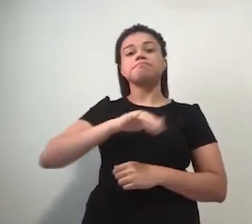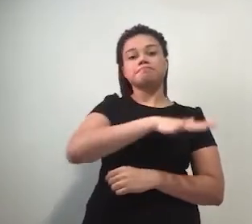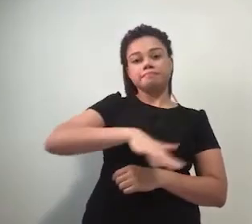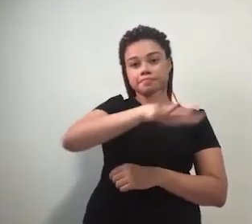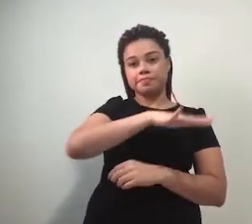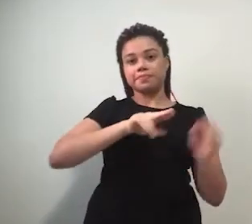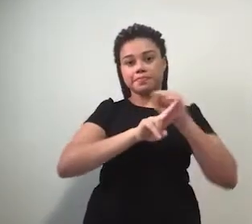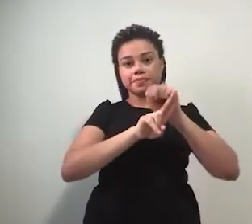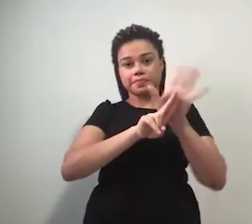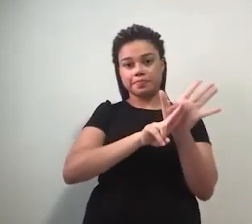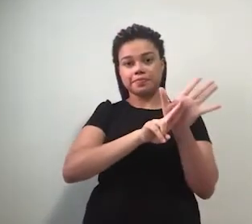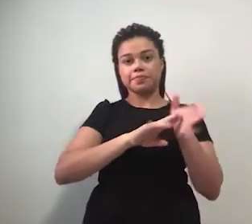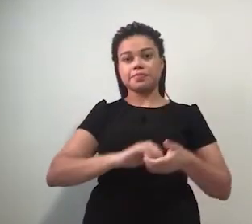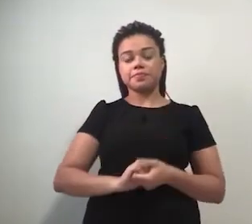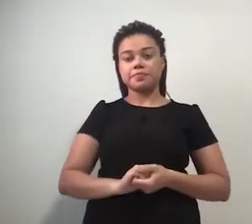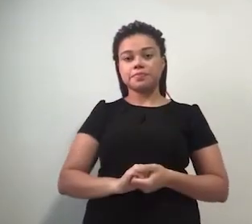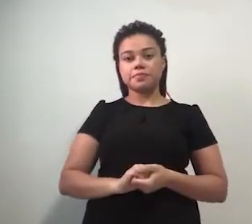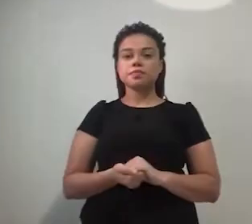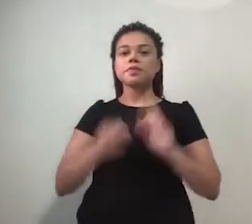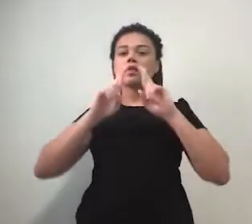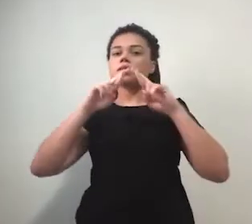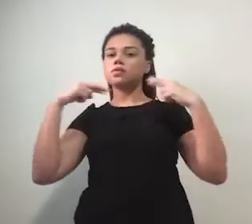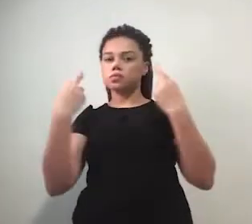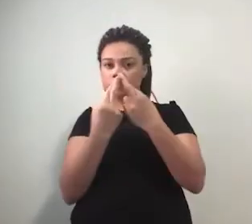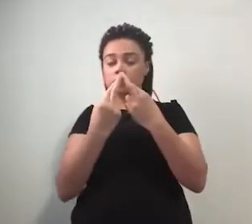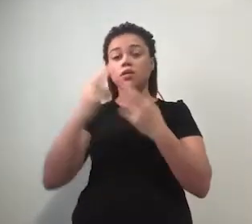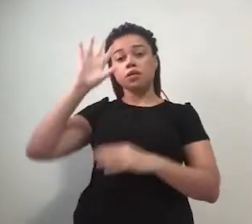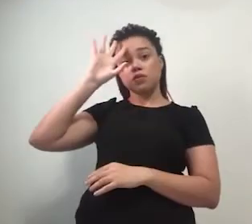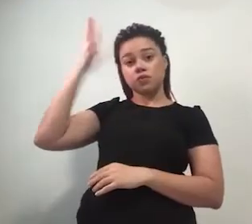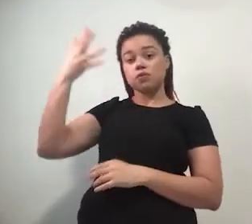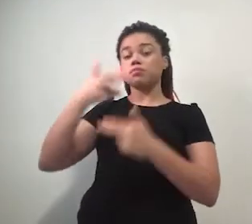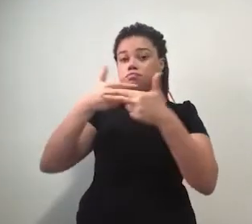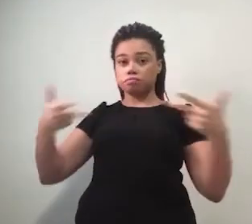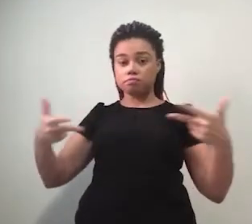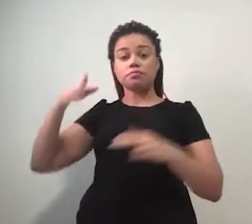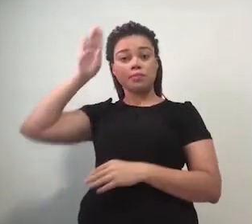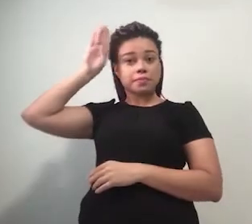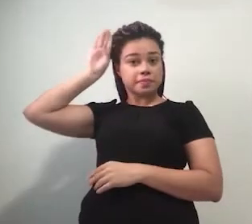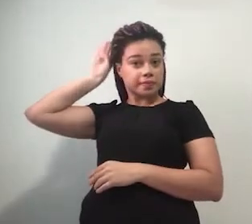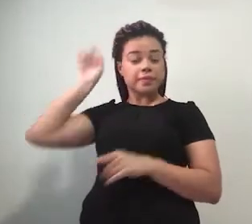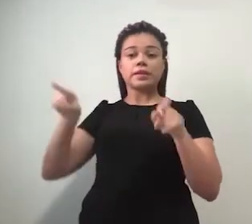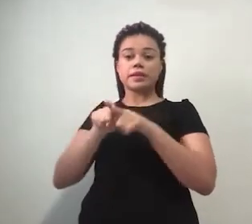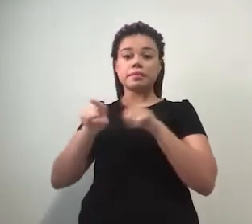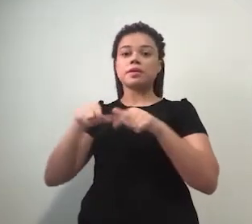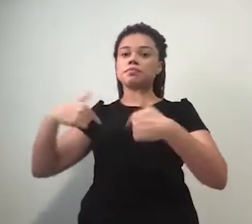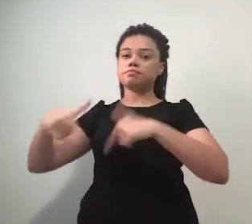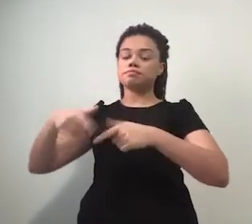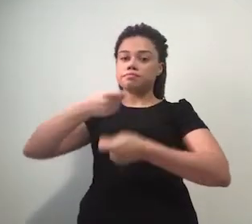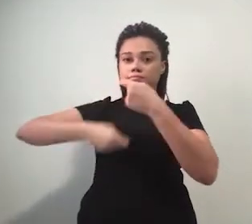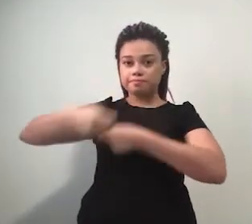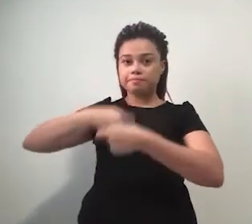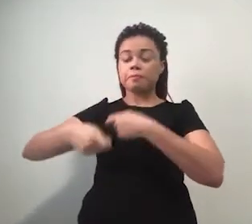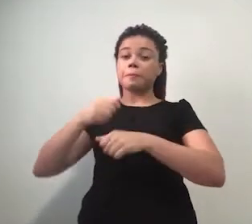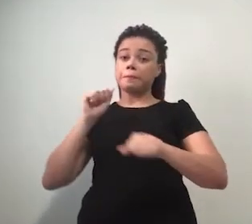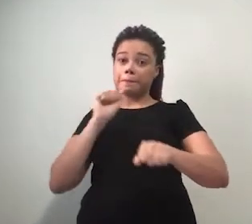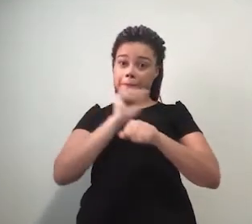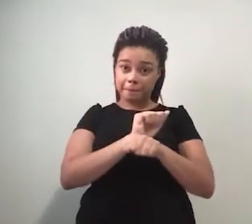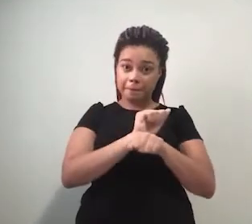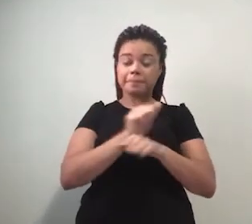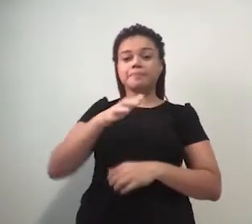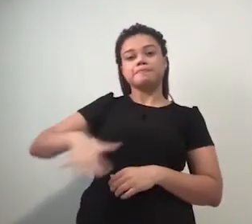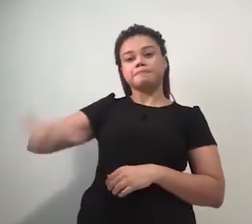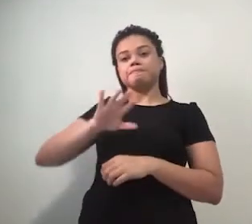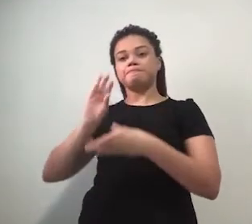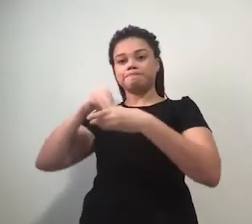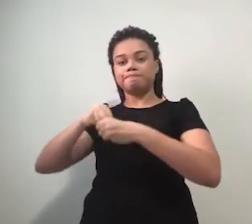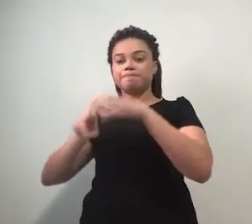que as atividades acadêmicas e administrativas presenciais consideradas não essenciais estarão